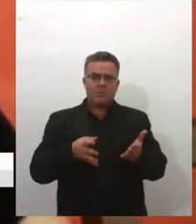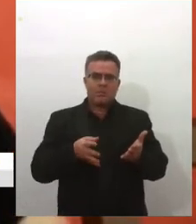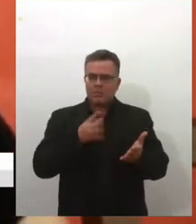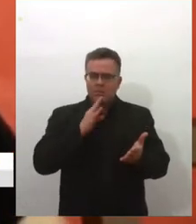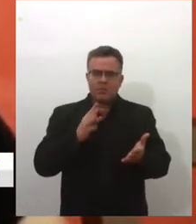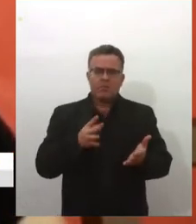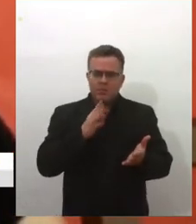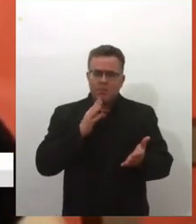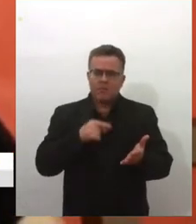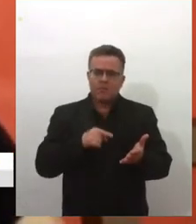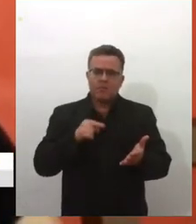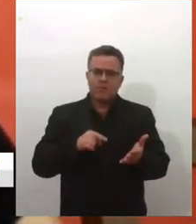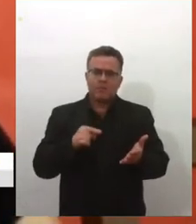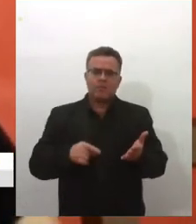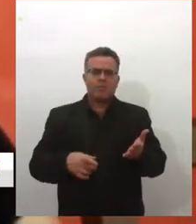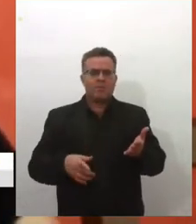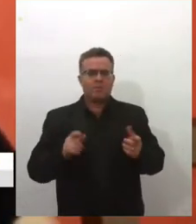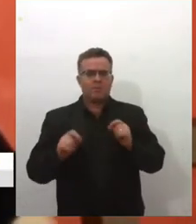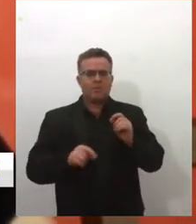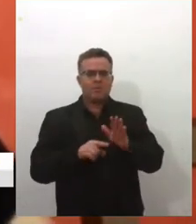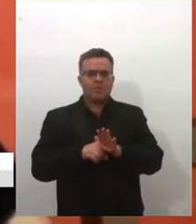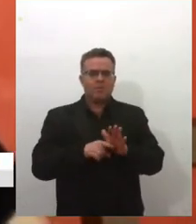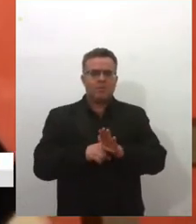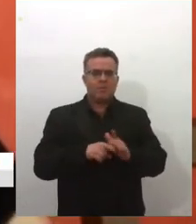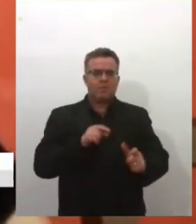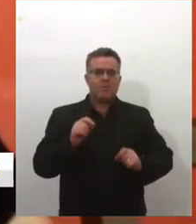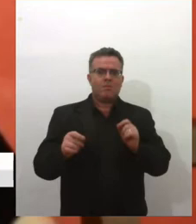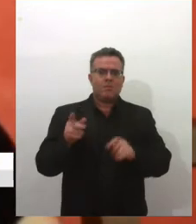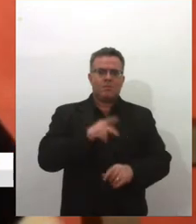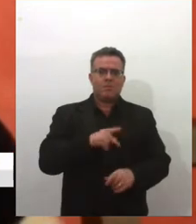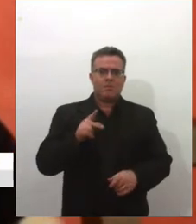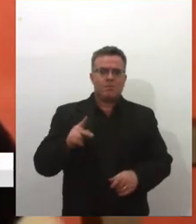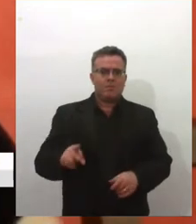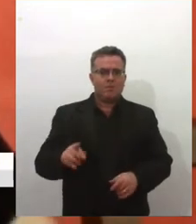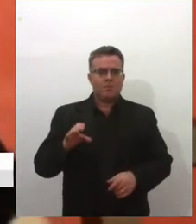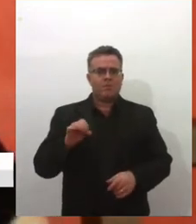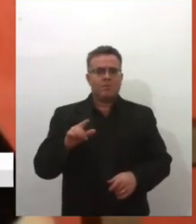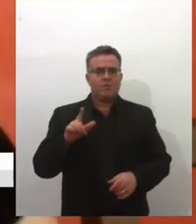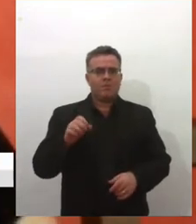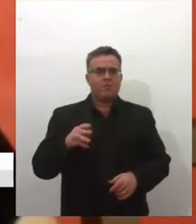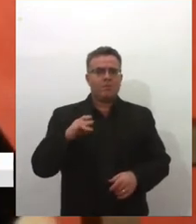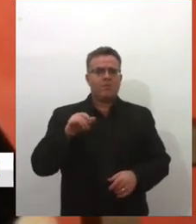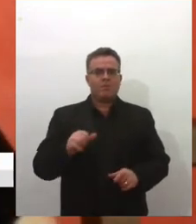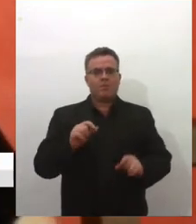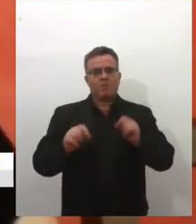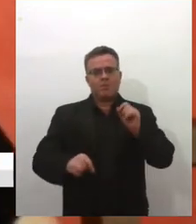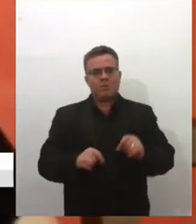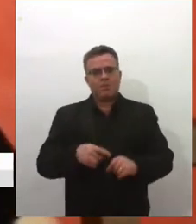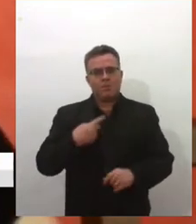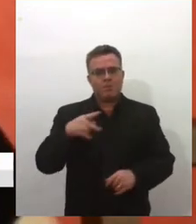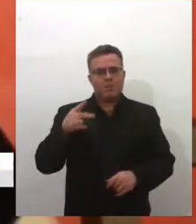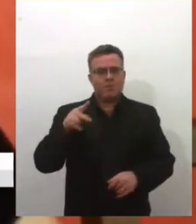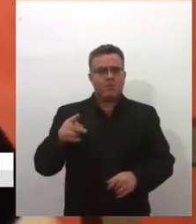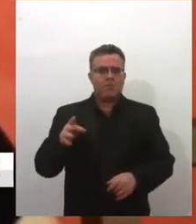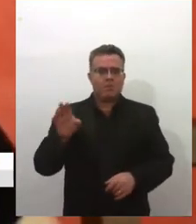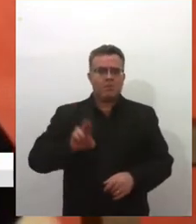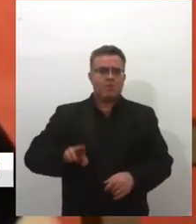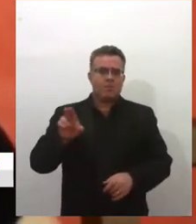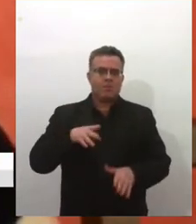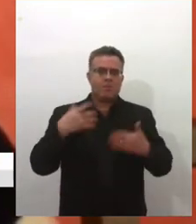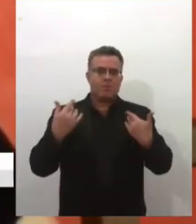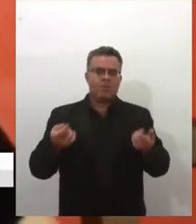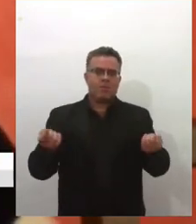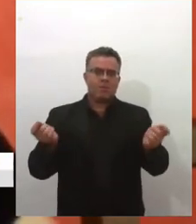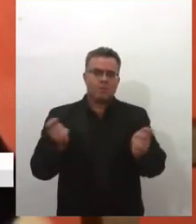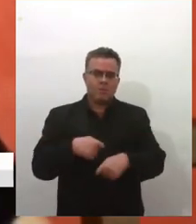mim. Sim. E aí, quando eu vou pesquisar, eu vejo que é um professor de Colômbia que ganhou o Prêmio Nobel, né, que é a faculdade que eu estava. Então, essa proximidade,